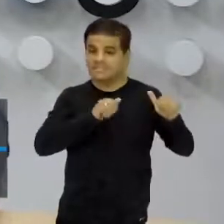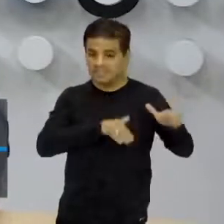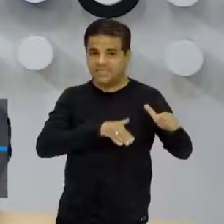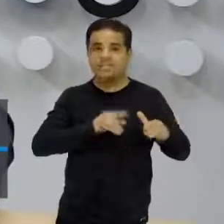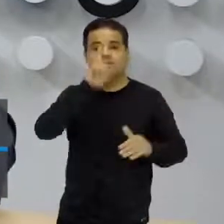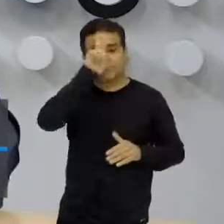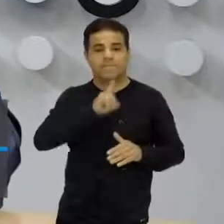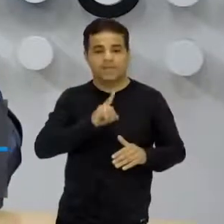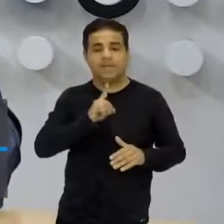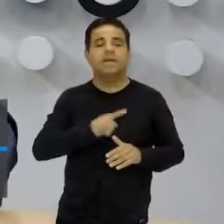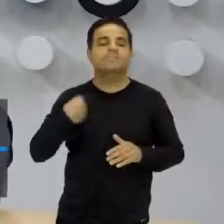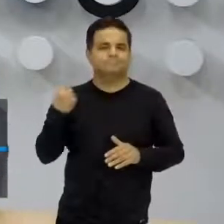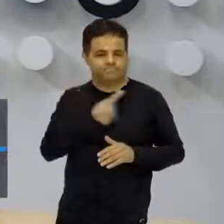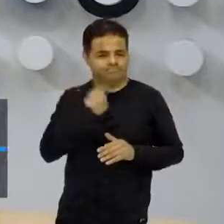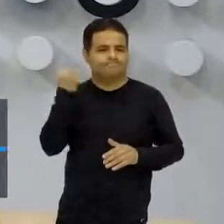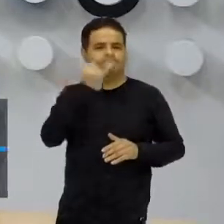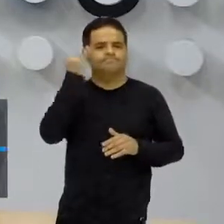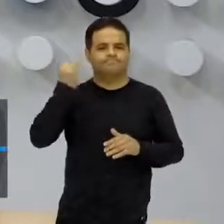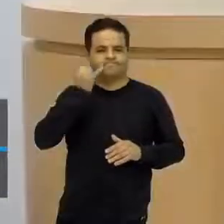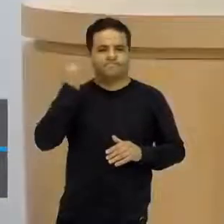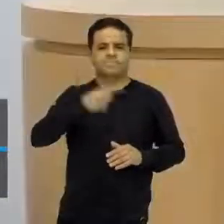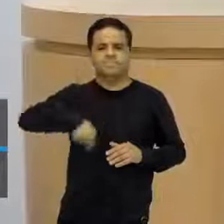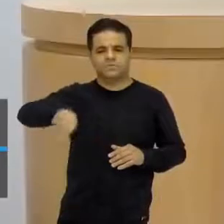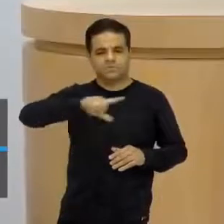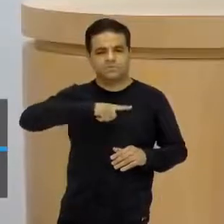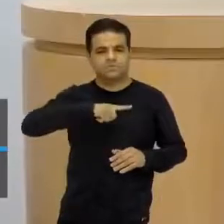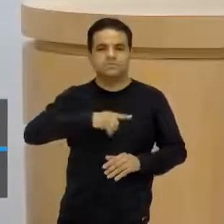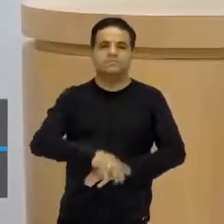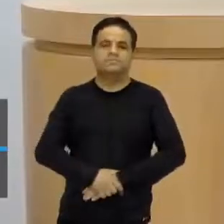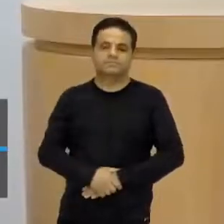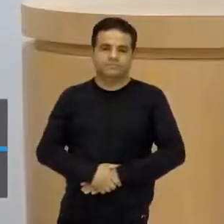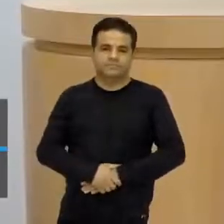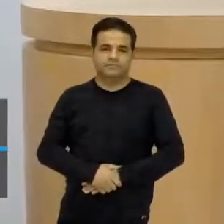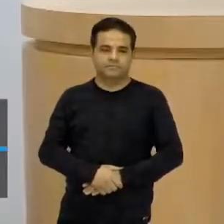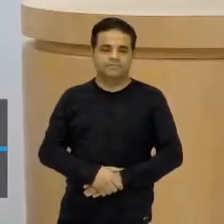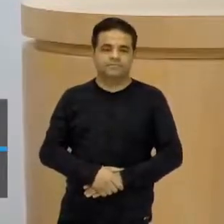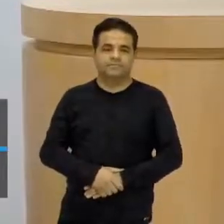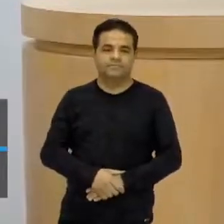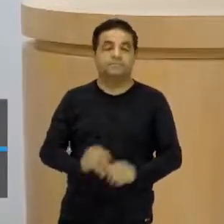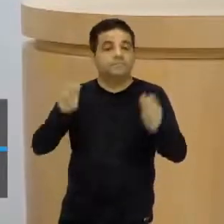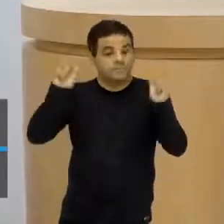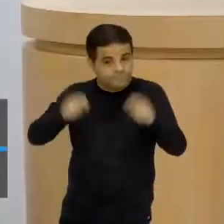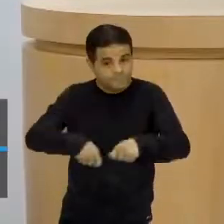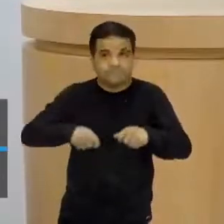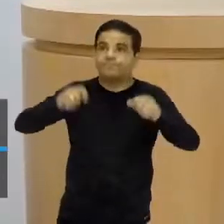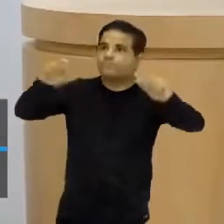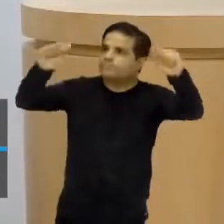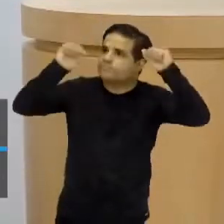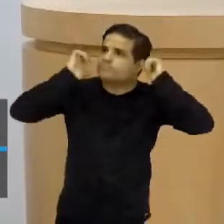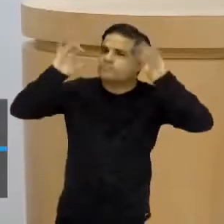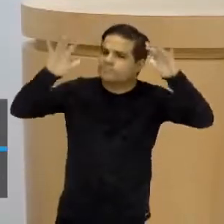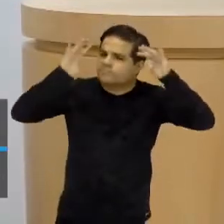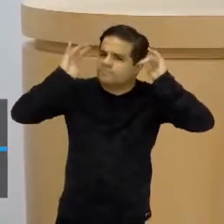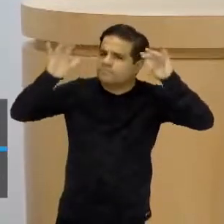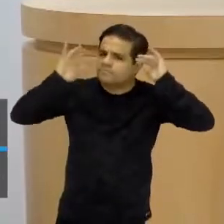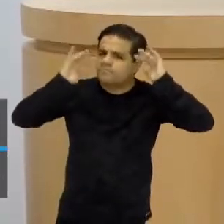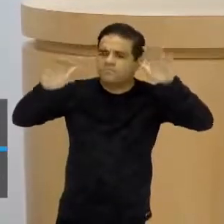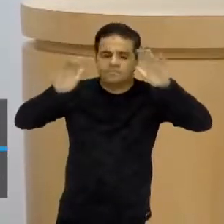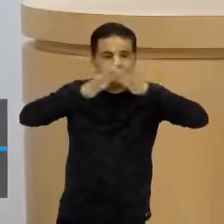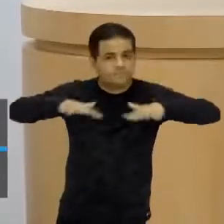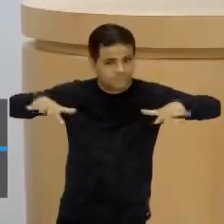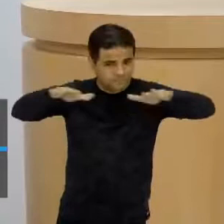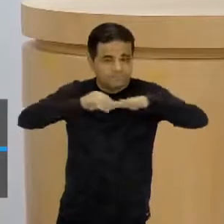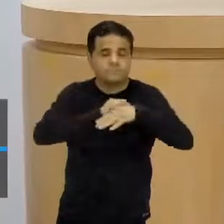que é muito pertinente pra gente, né? E o que a gente pode pensar também é que não propriamente